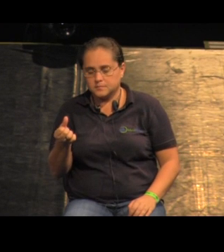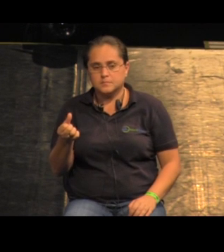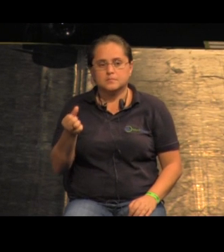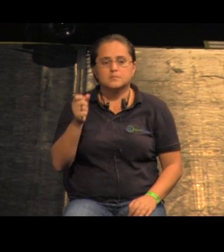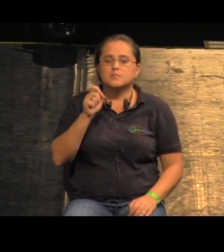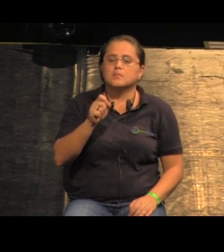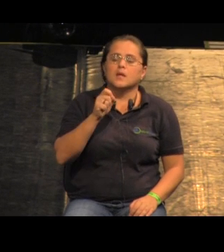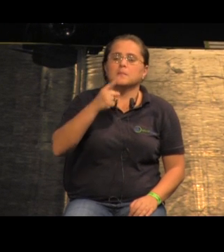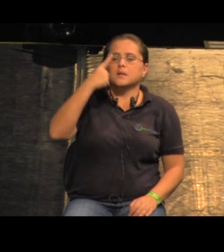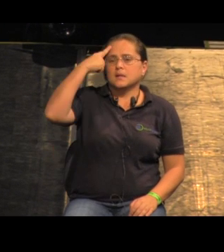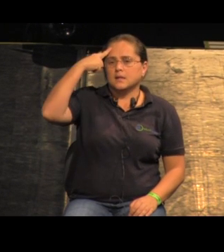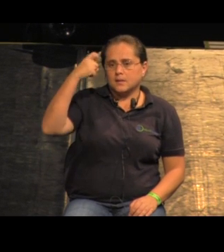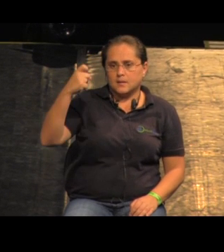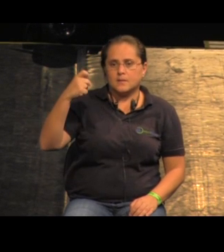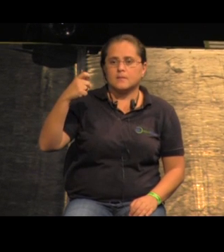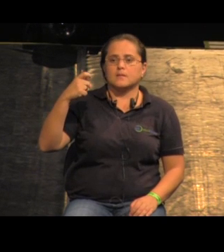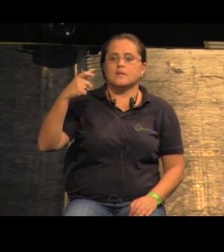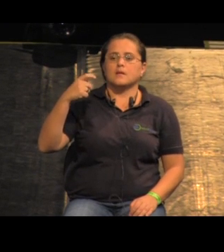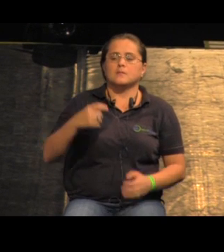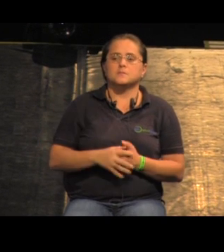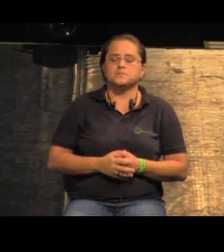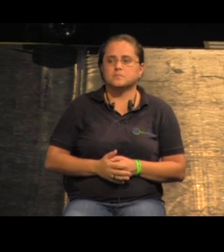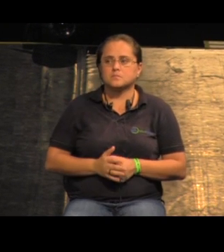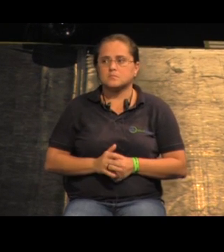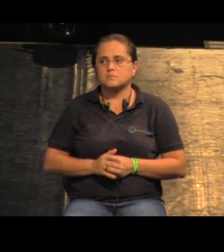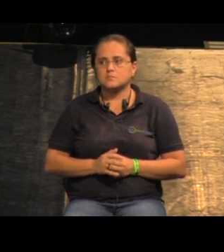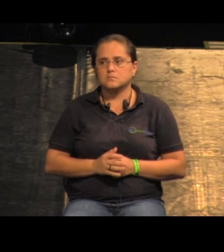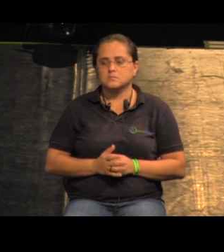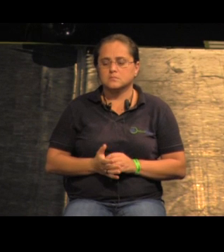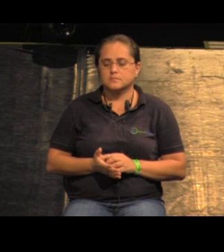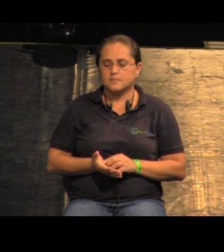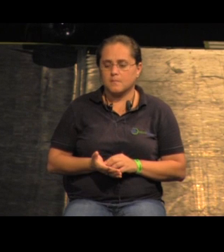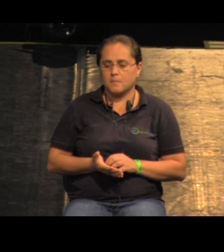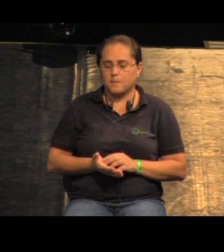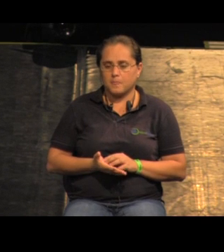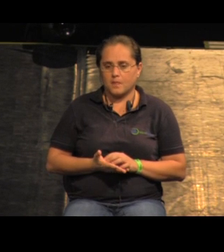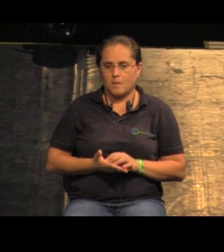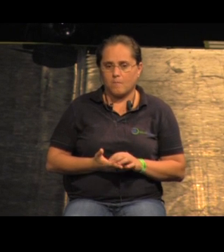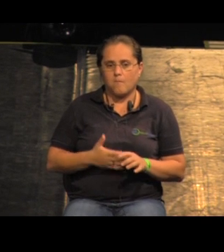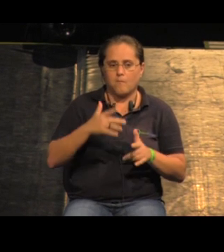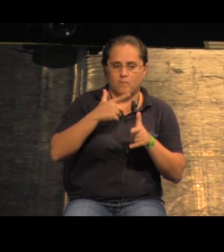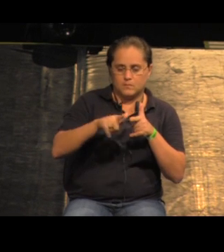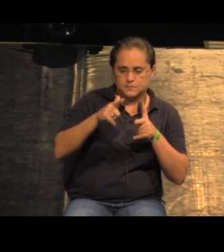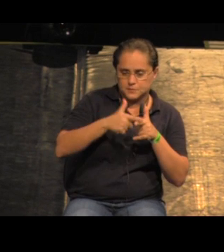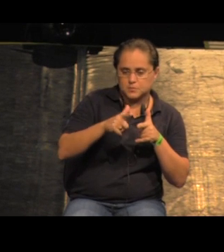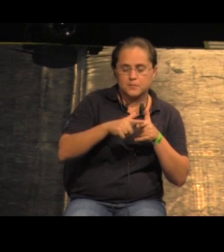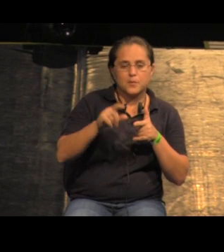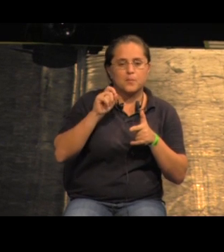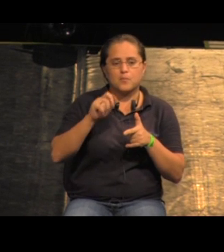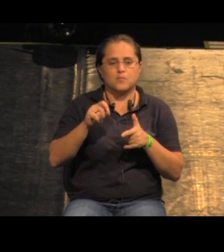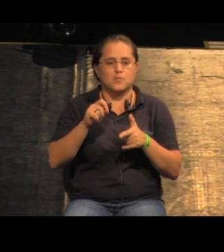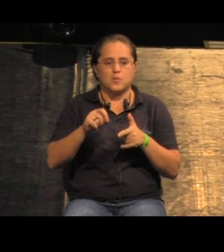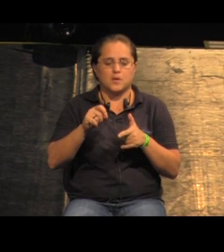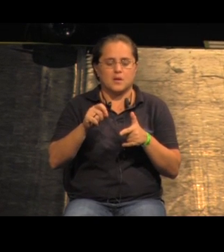para levantar ideias, era um concurso de ideias, levantar ideias para o problema do assentamento